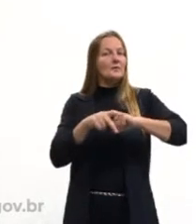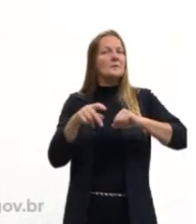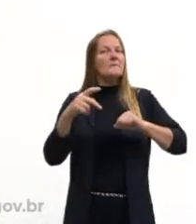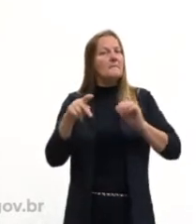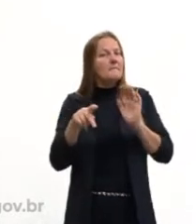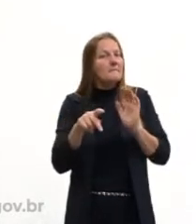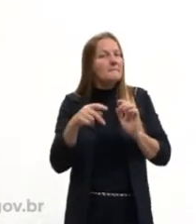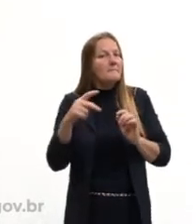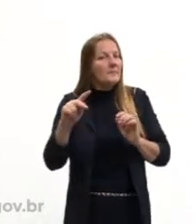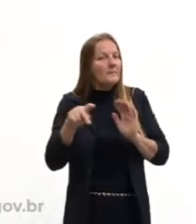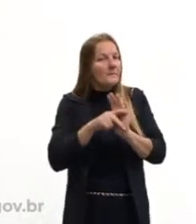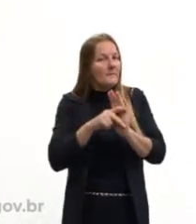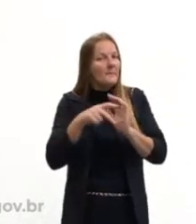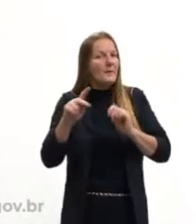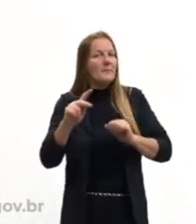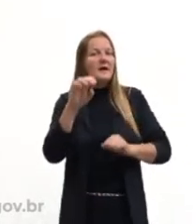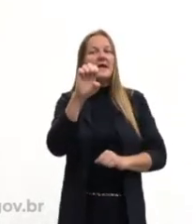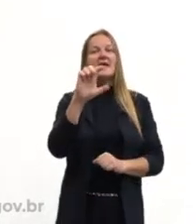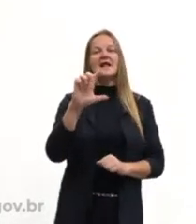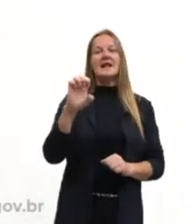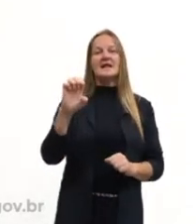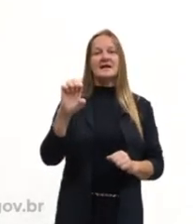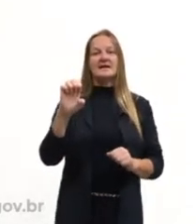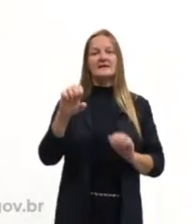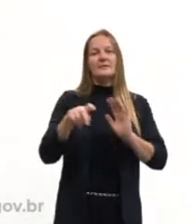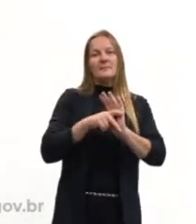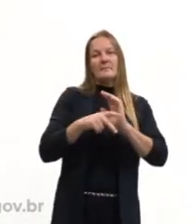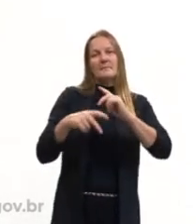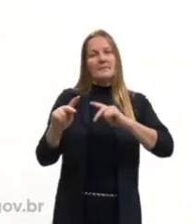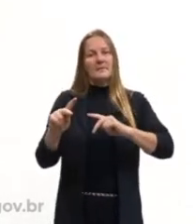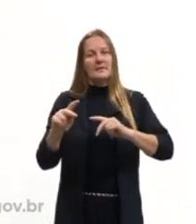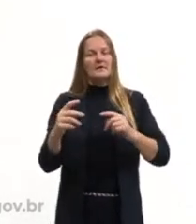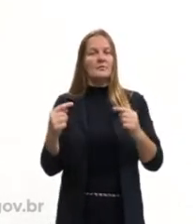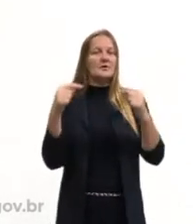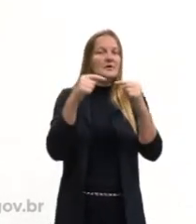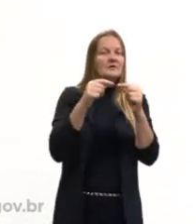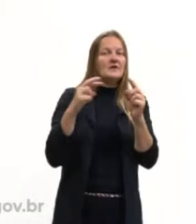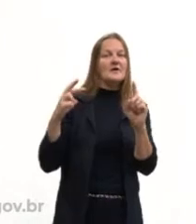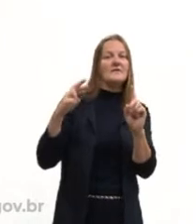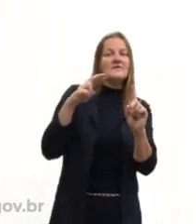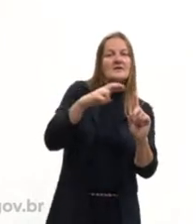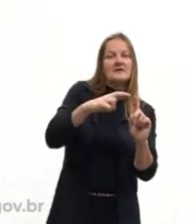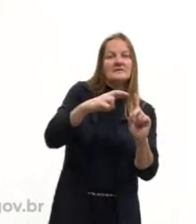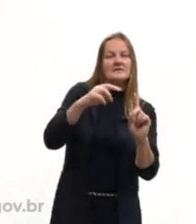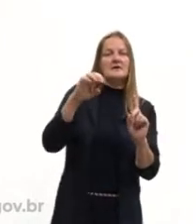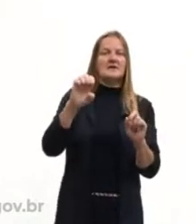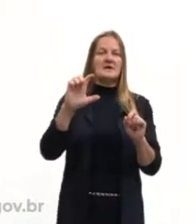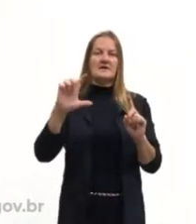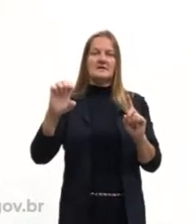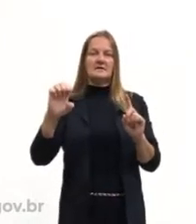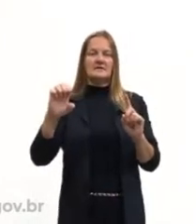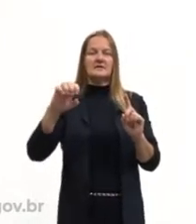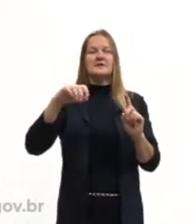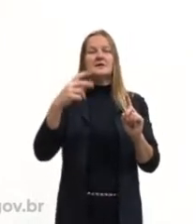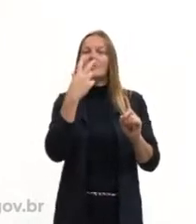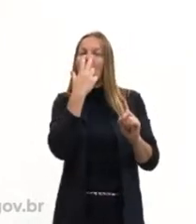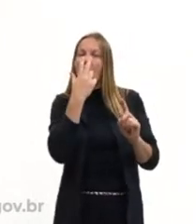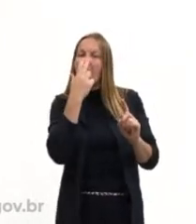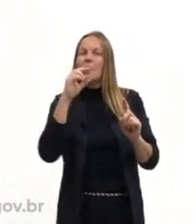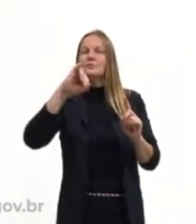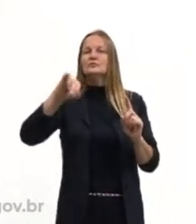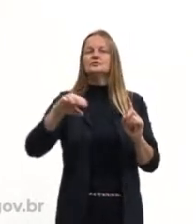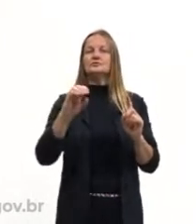substituir e vou dizer ele, o João, né? Eu não vou escrever novamente o João, então eu tenho uma